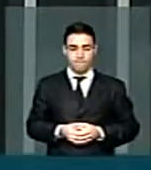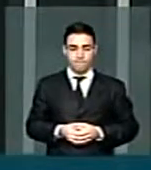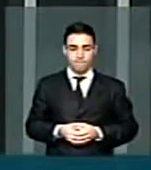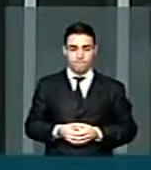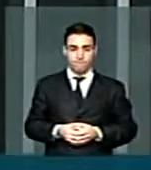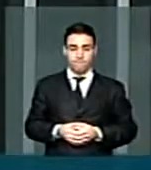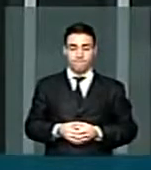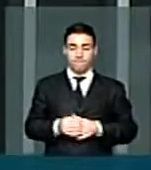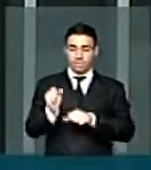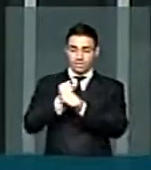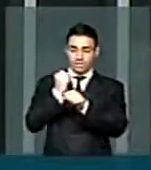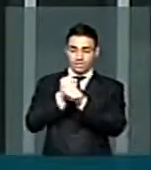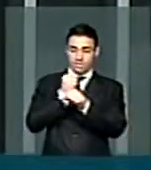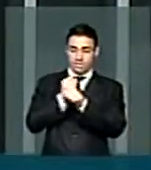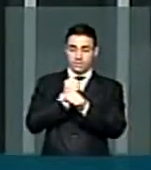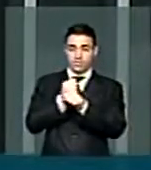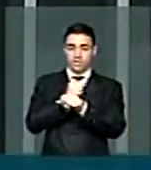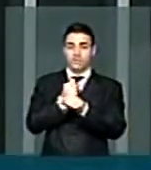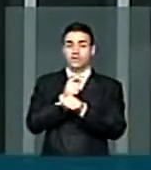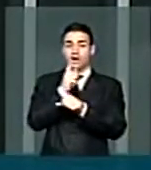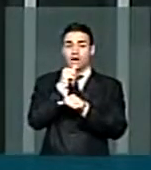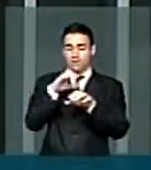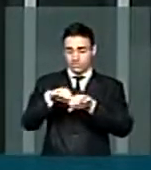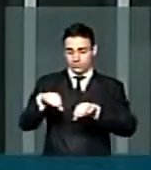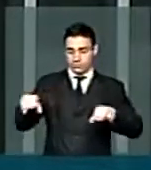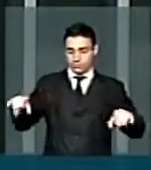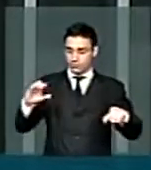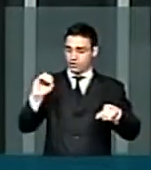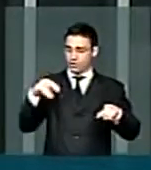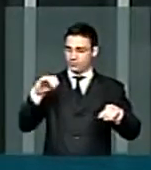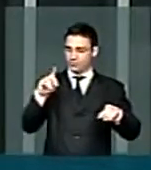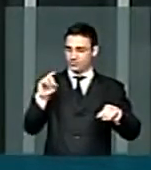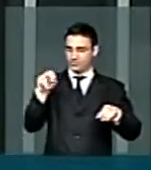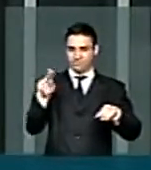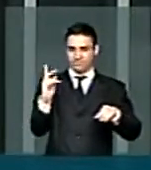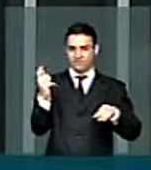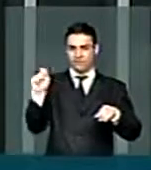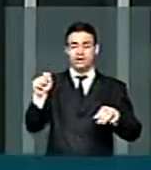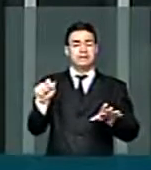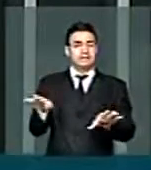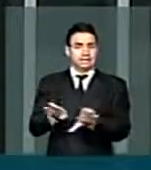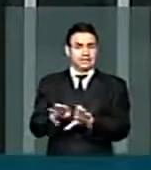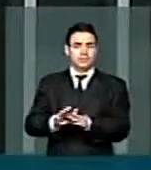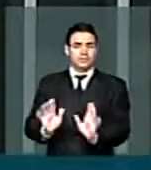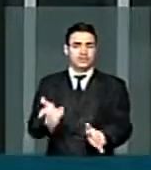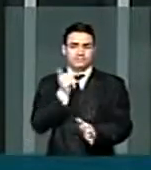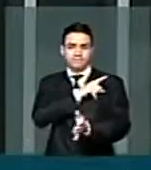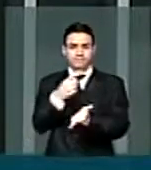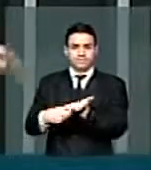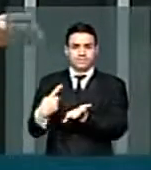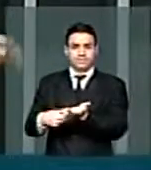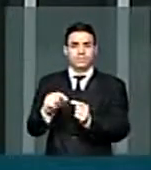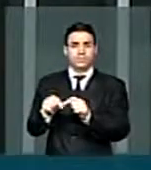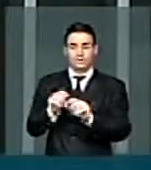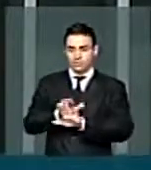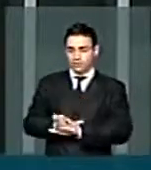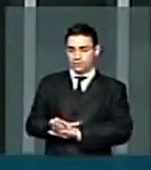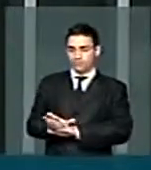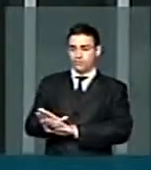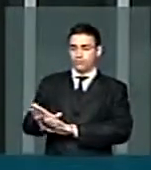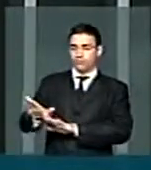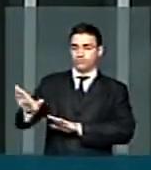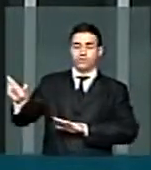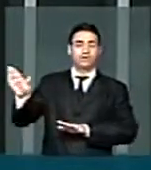concluir, a obra do canal da Grotinha. Ficou também acertado que a rampa de